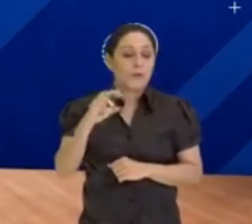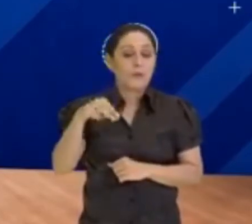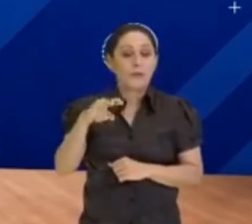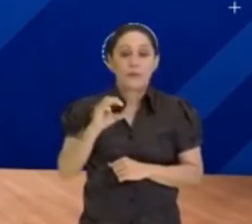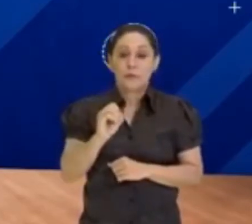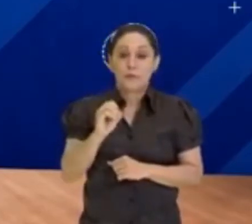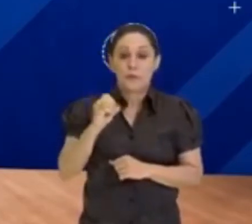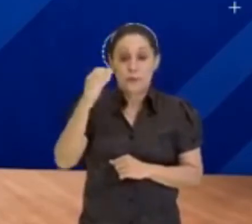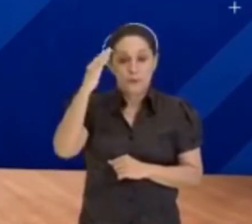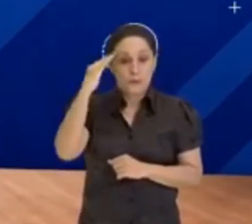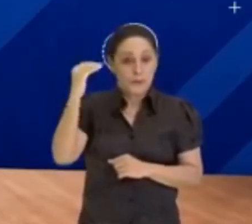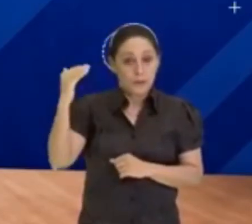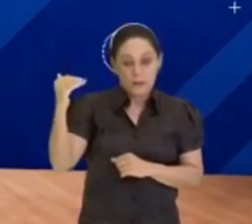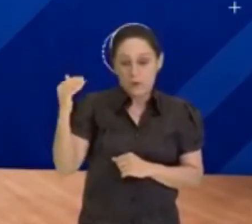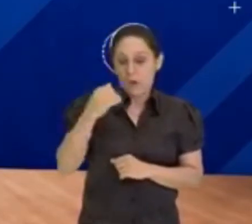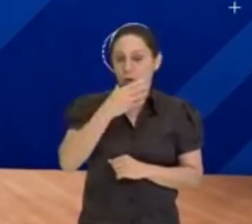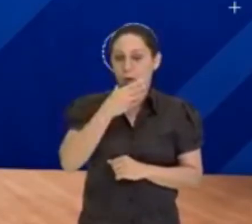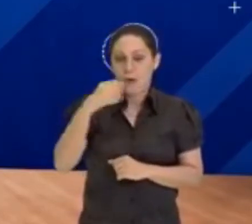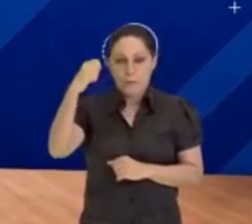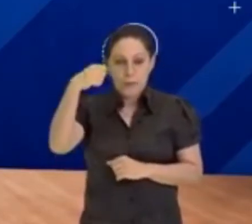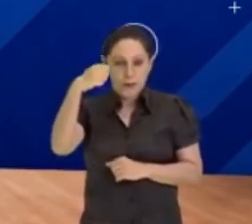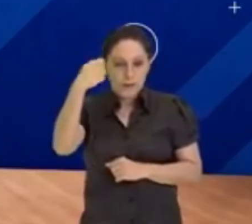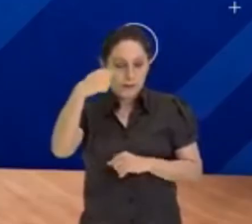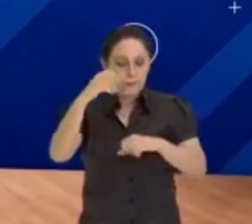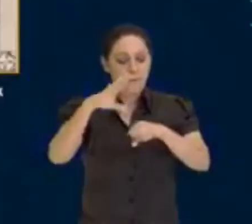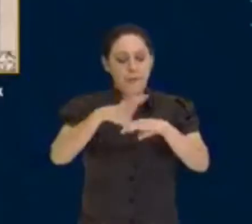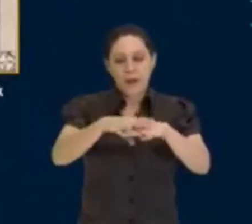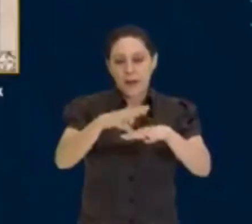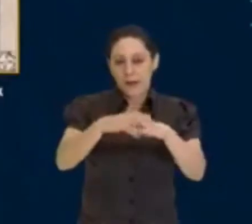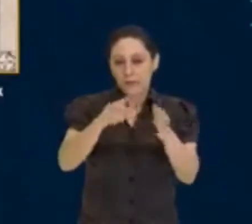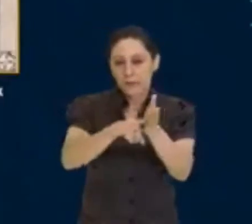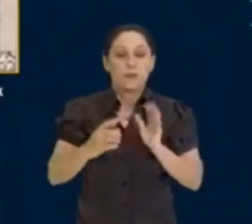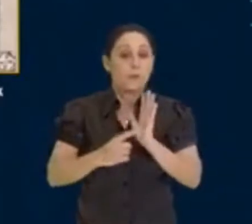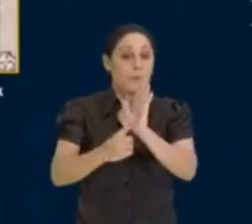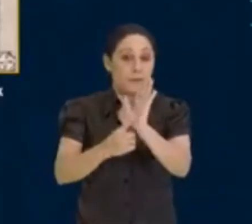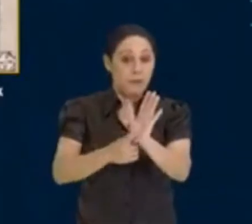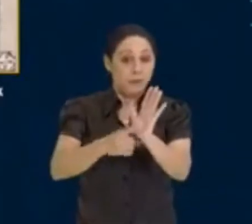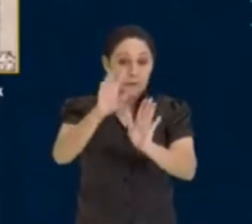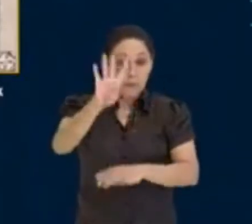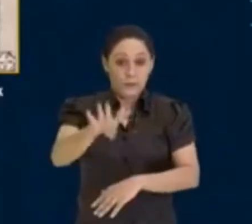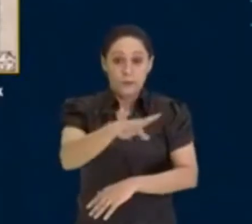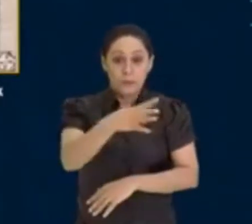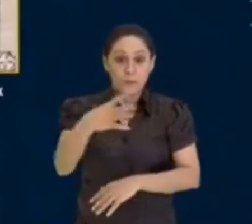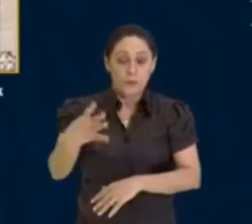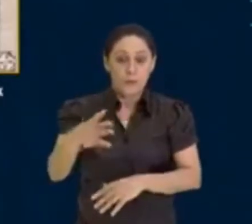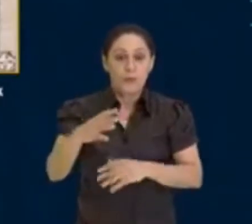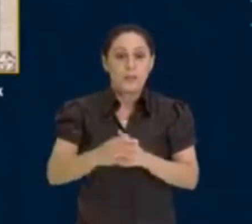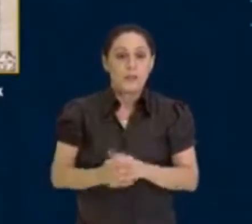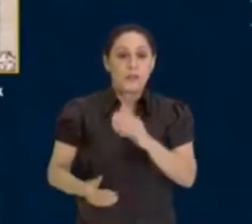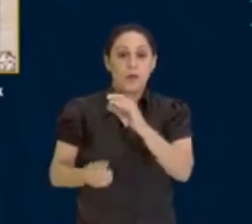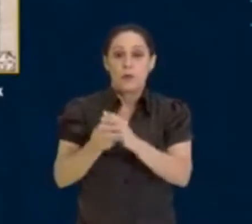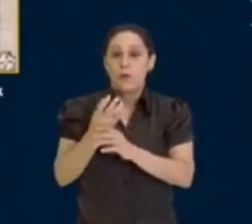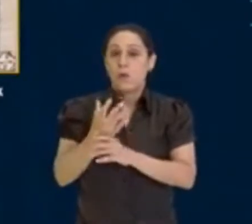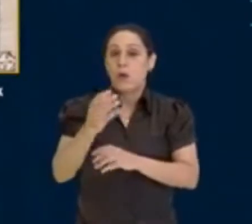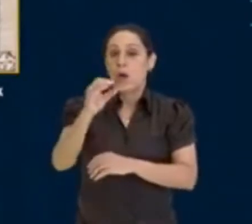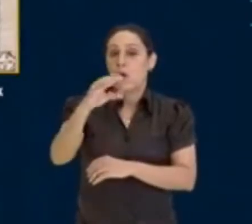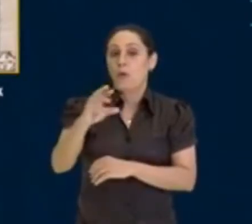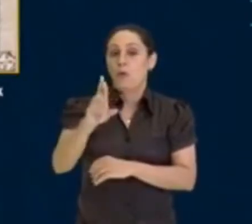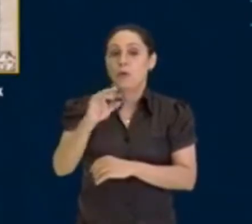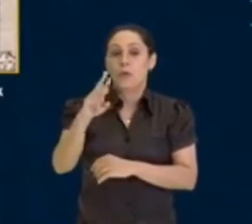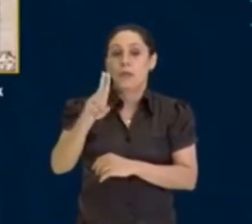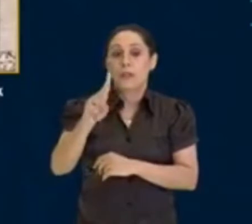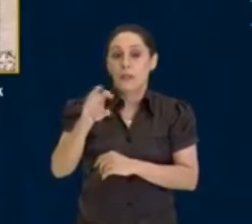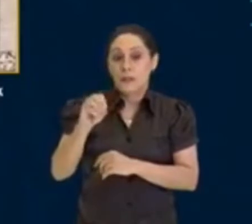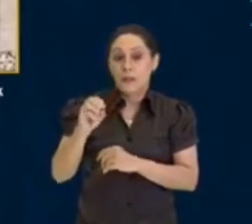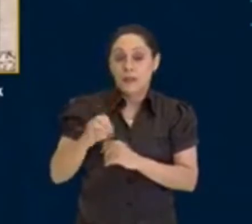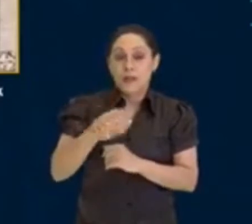Eratóstenes, que era um matemático aqui. Vou até colocar uma cartelinha para ti. O crivo de Eratóstenes, o Eratóstenes, ele